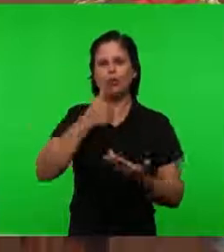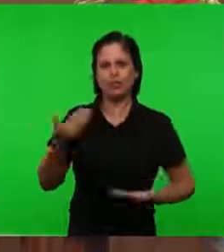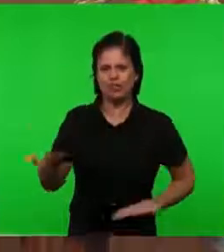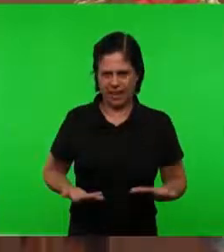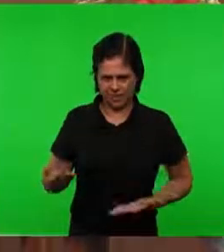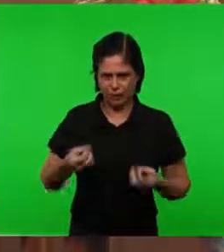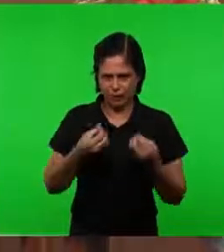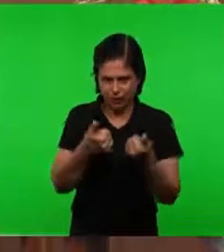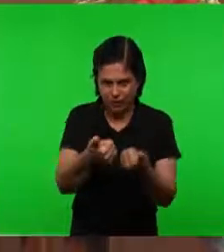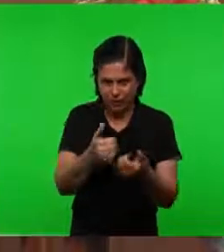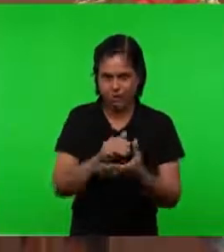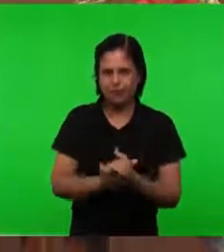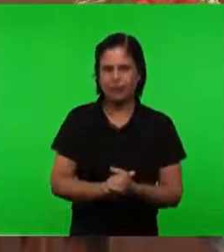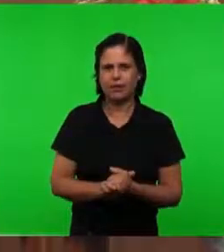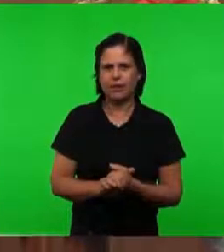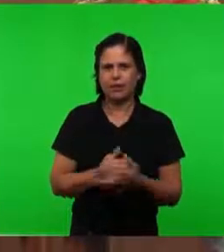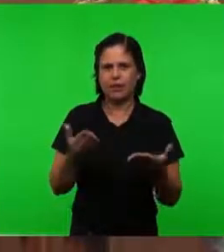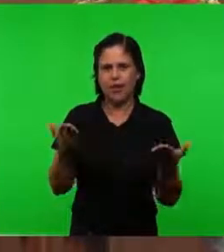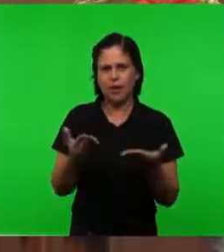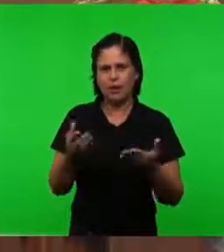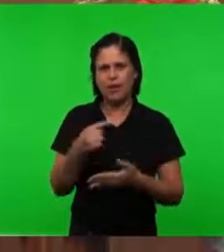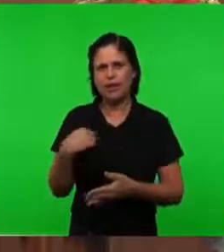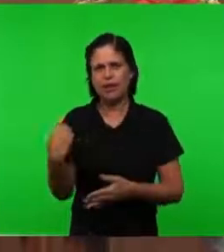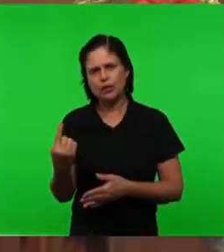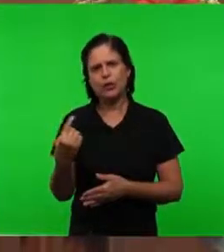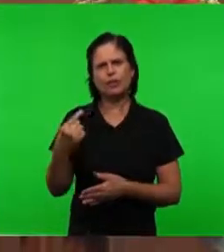E nós estamos indo A um trabalho Em